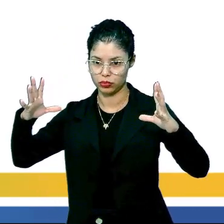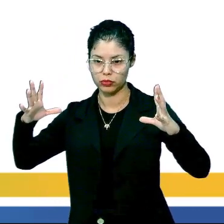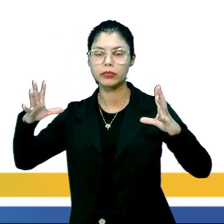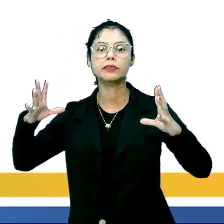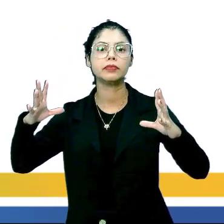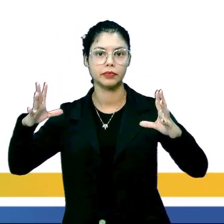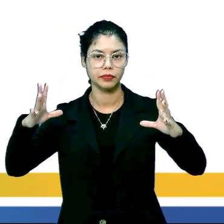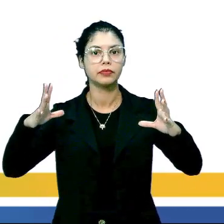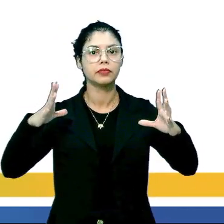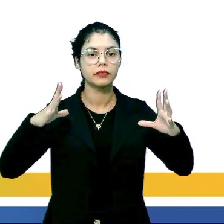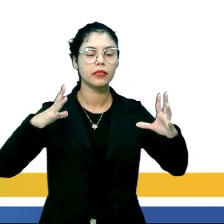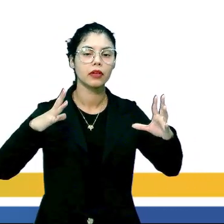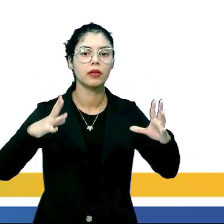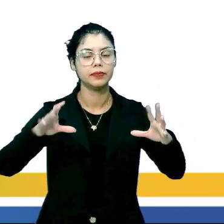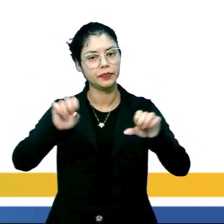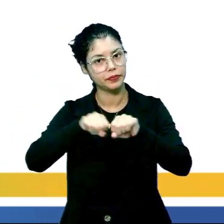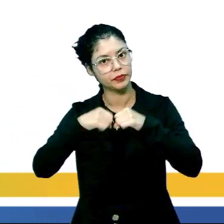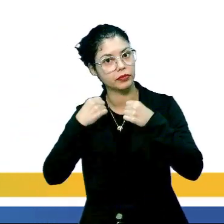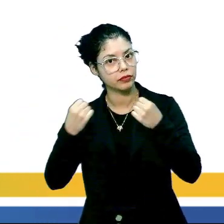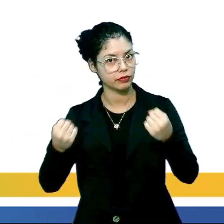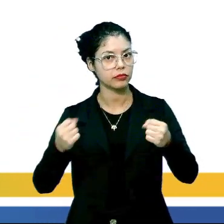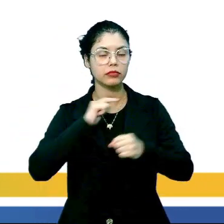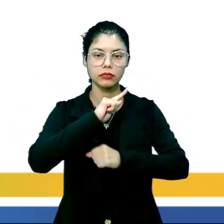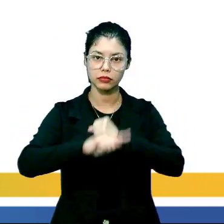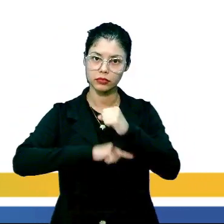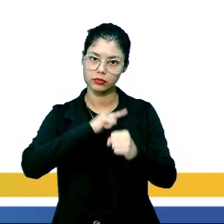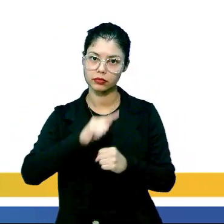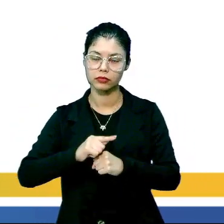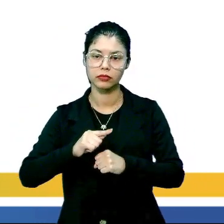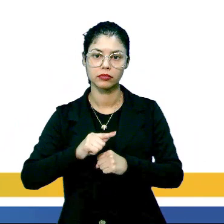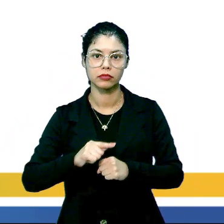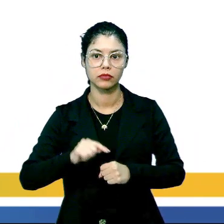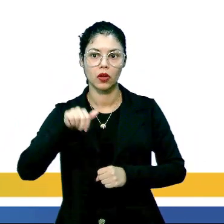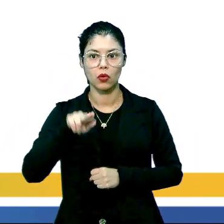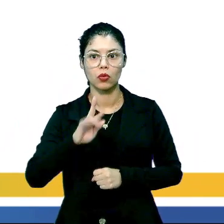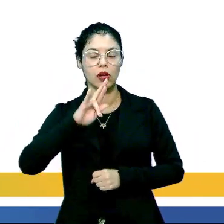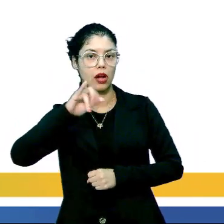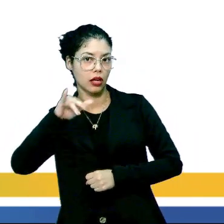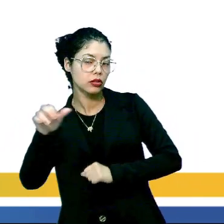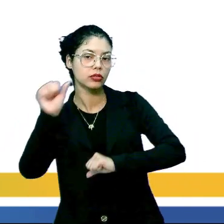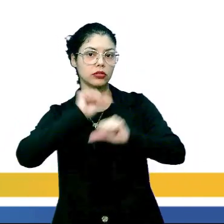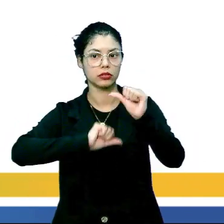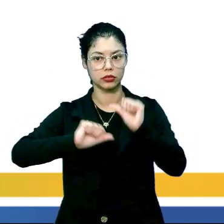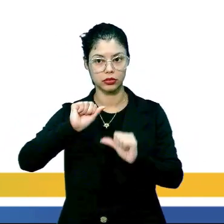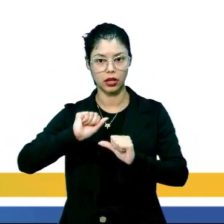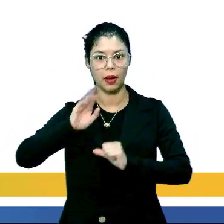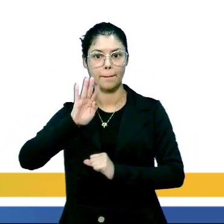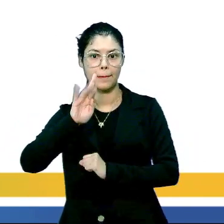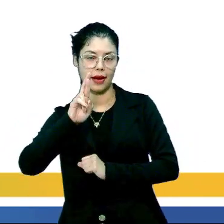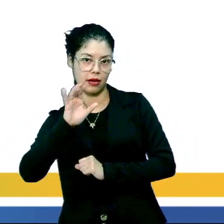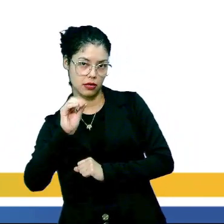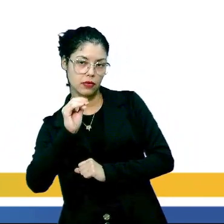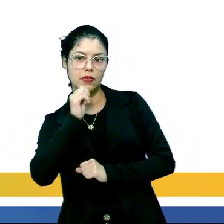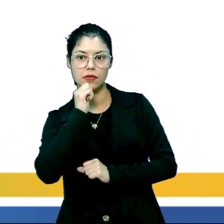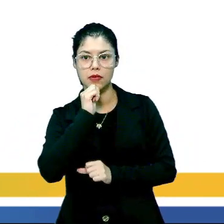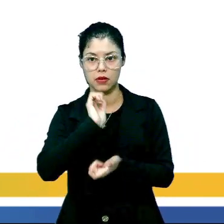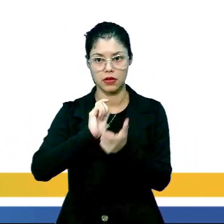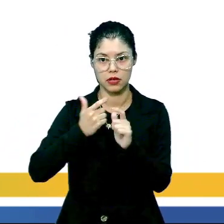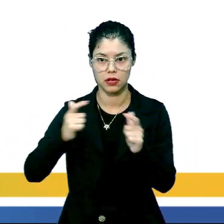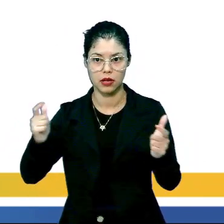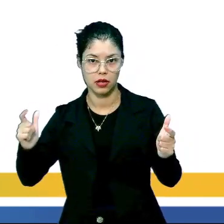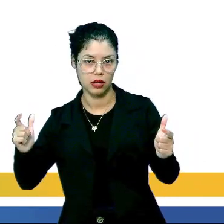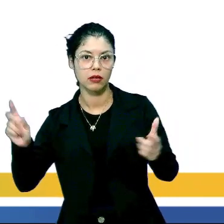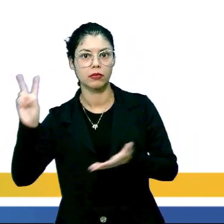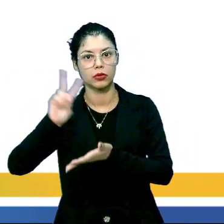nuclear, tá? Há uma quebra de um átomo. Normalmente, esse átomo, ele é urânio, que se transforma em bário. Então, um átomo grande se